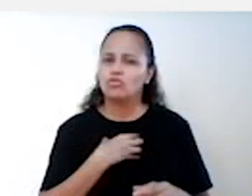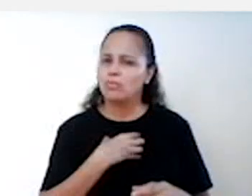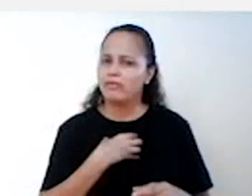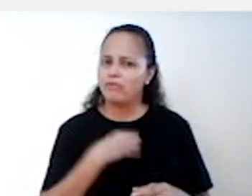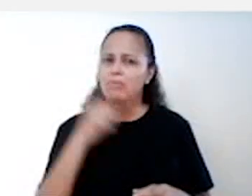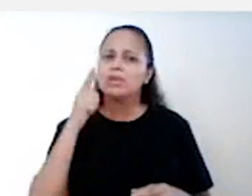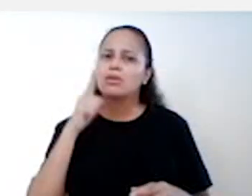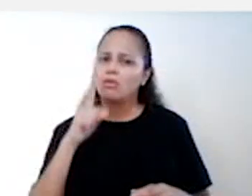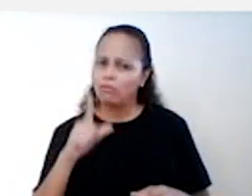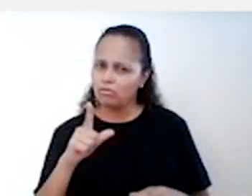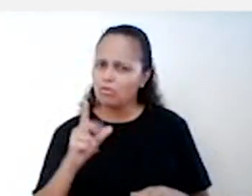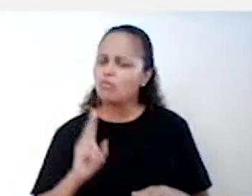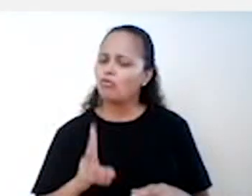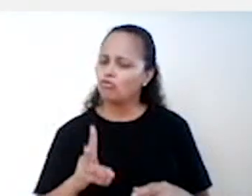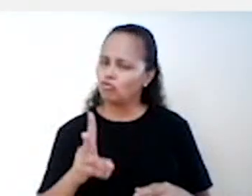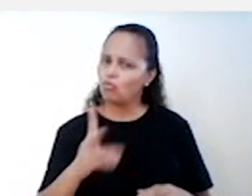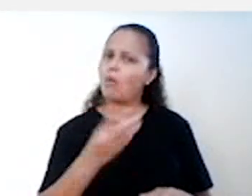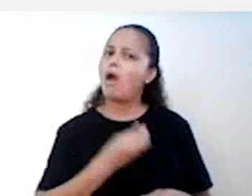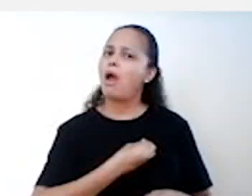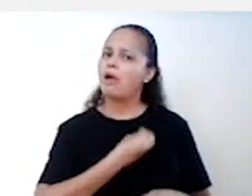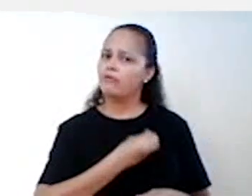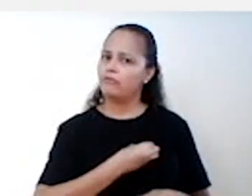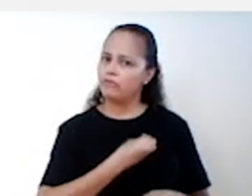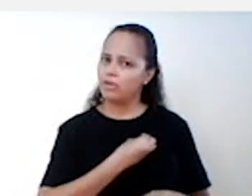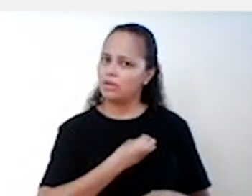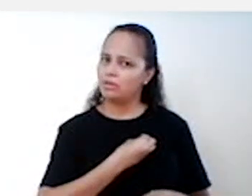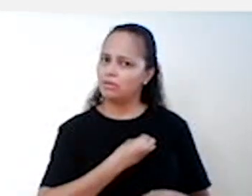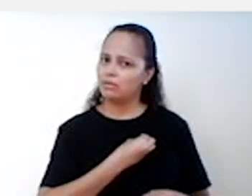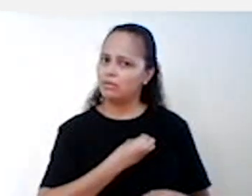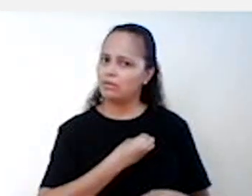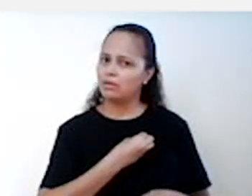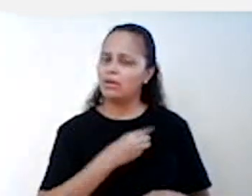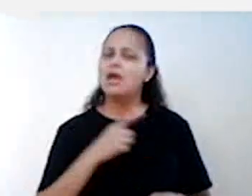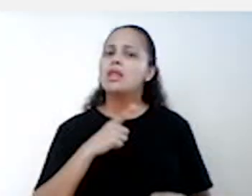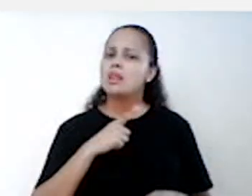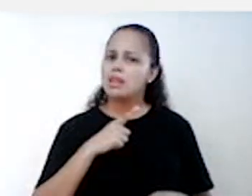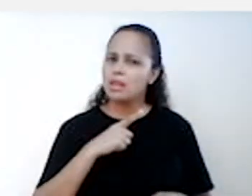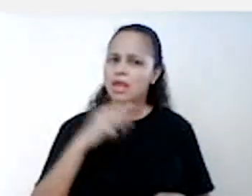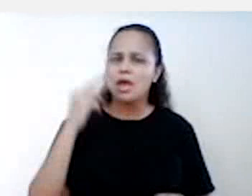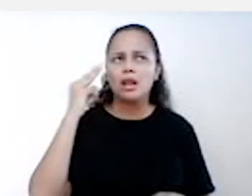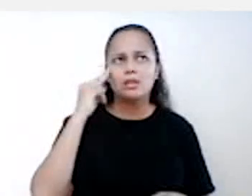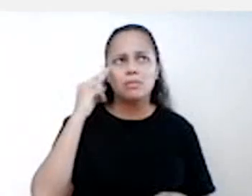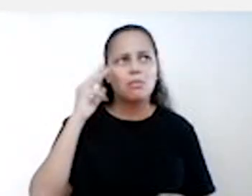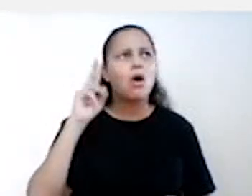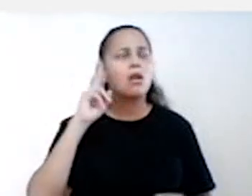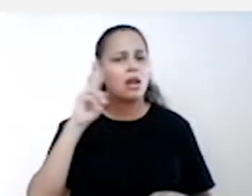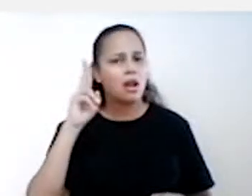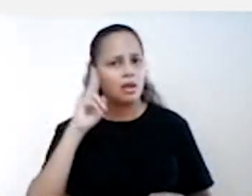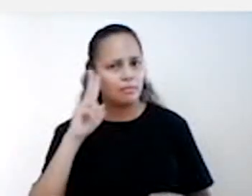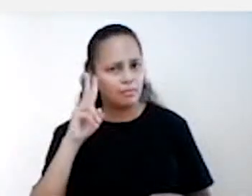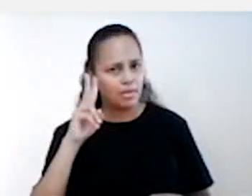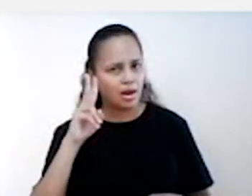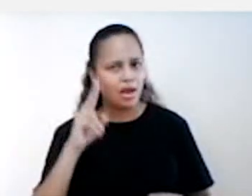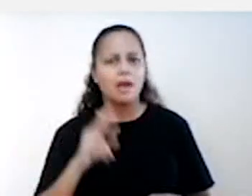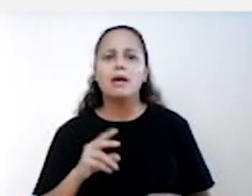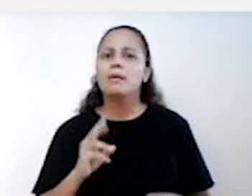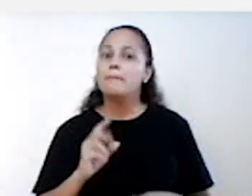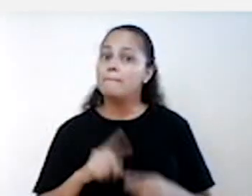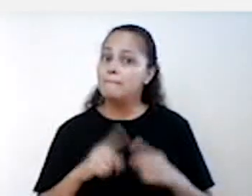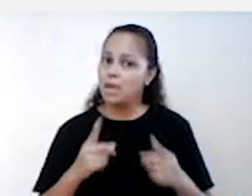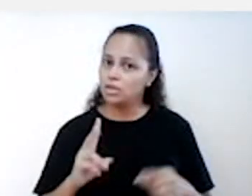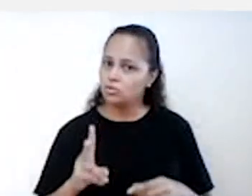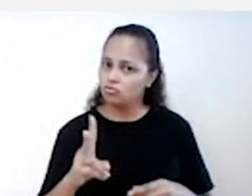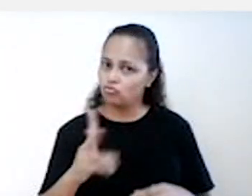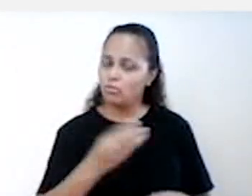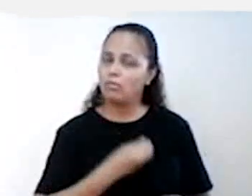de uma forma que se consiga seguir a vida, ou seja, guardar as memórias, mas de uma forma que não comprometa o seguimento